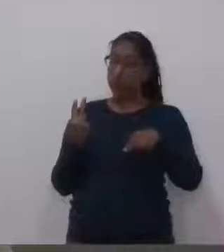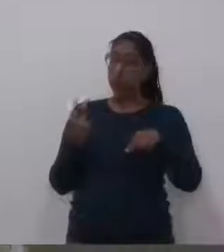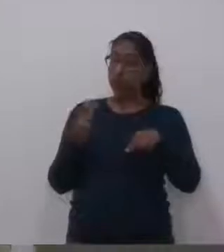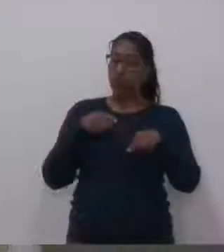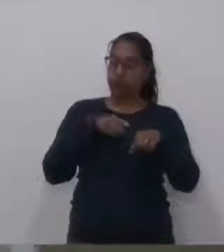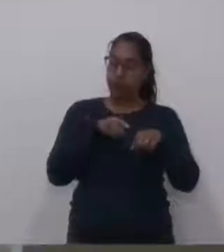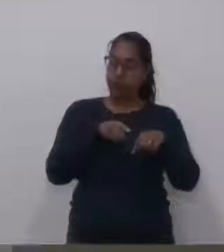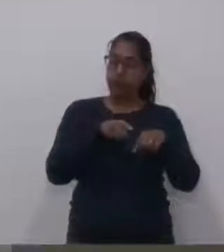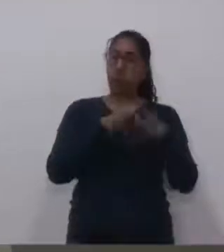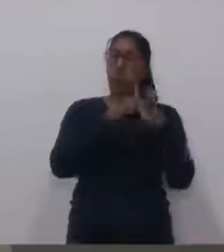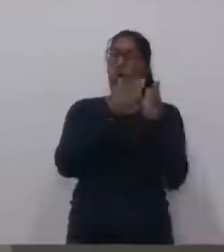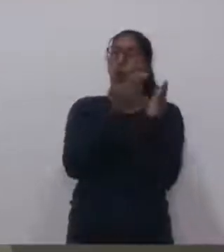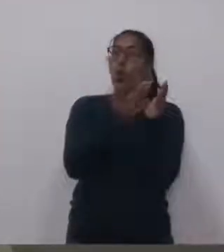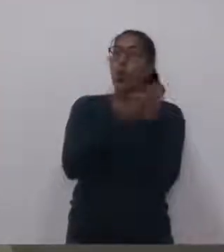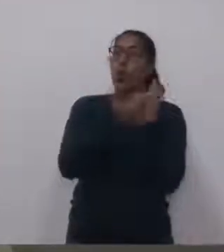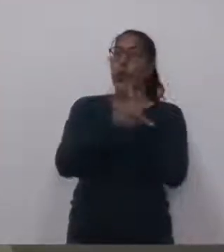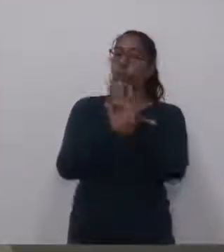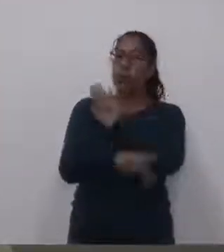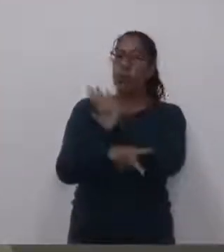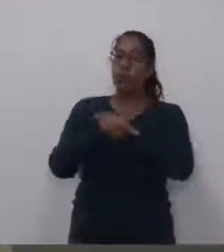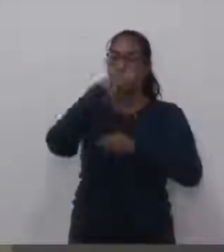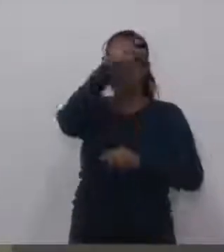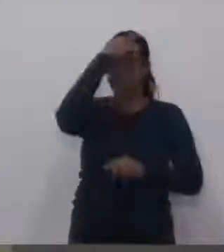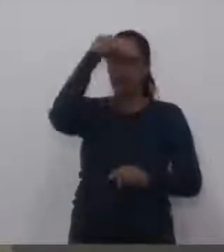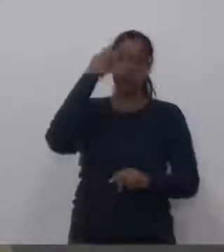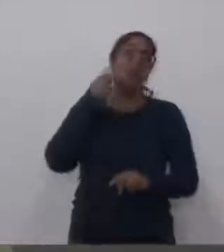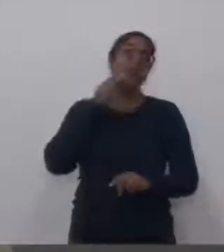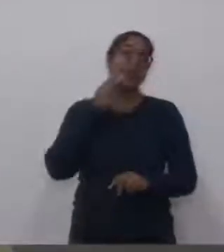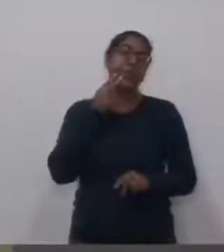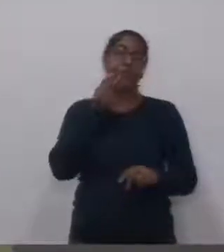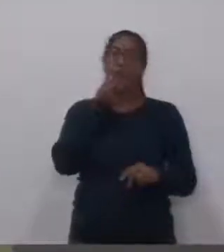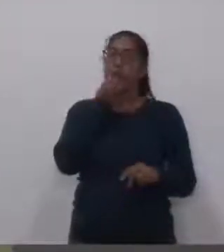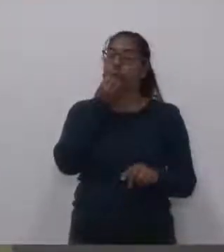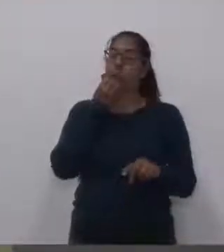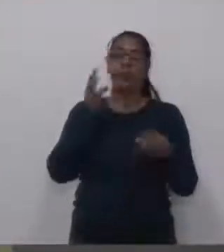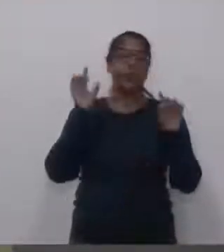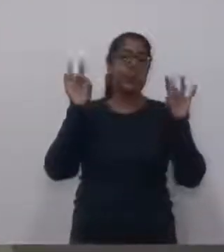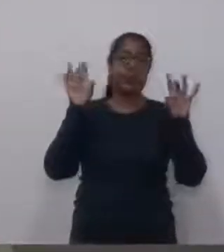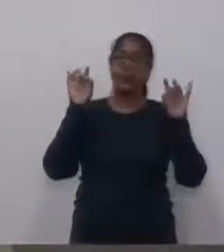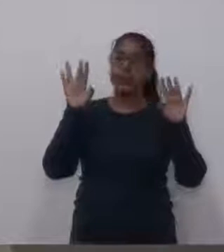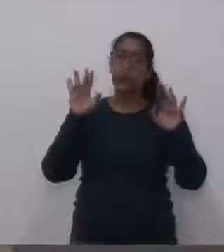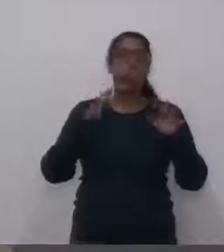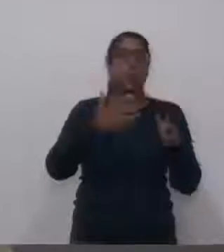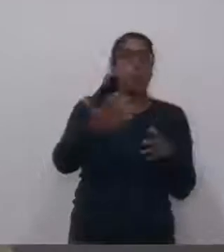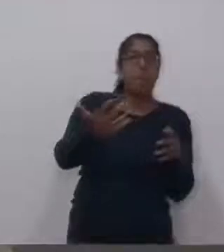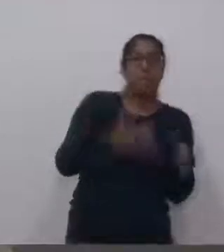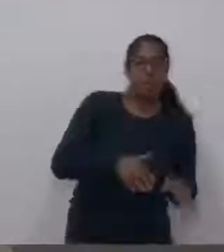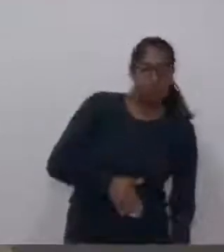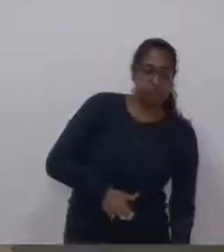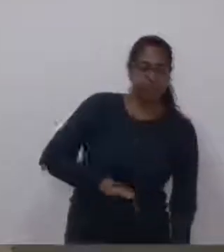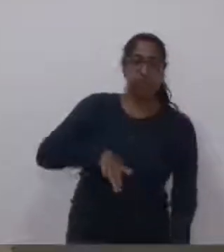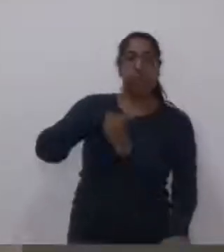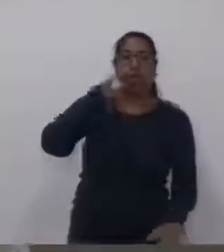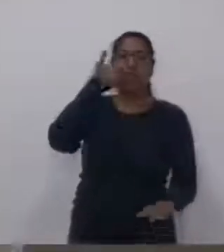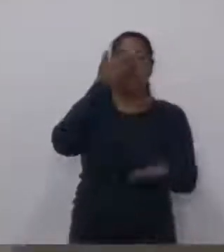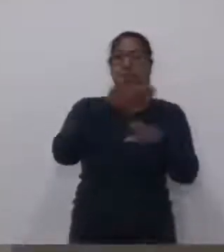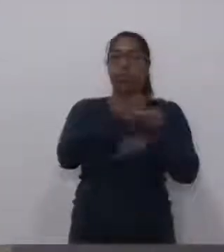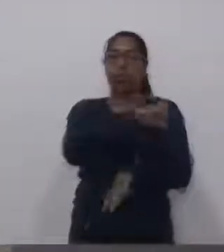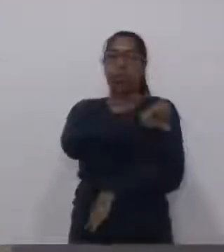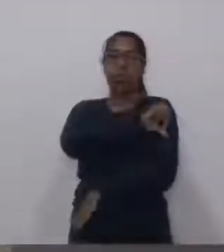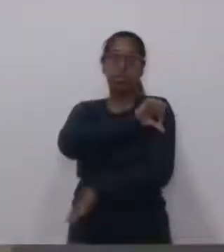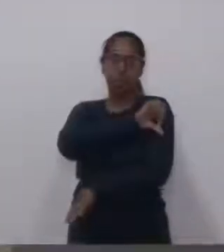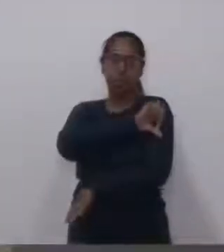atestar a ótima qualidade que nós temos aqui, desde o ensino infantil até a nona série, né,